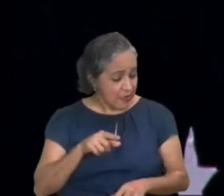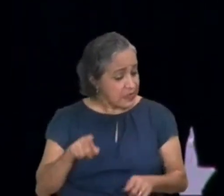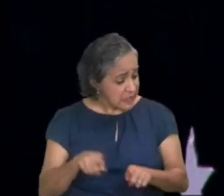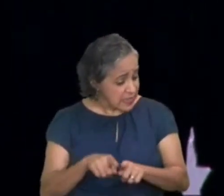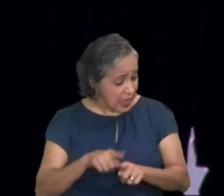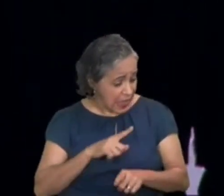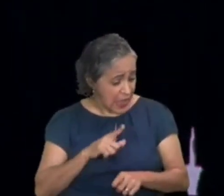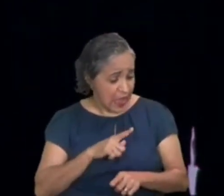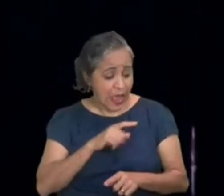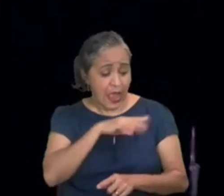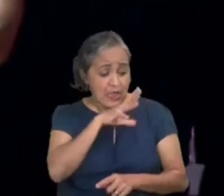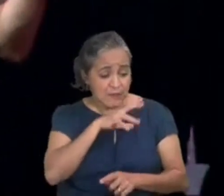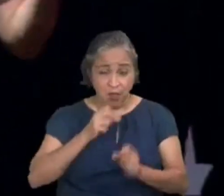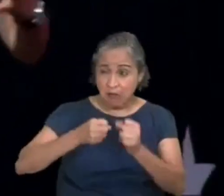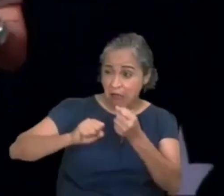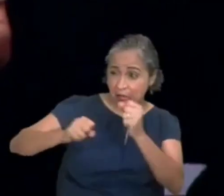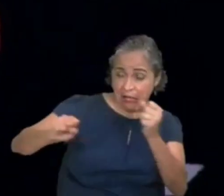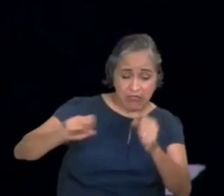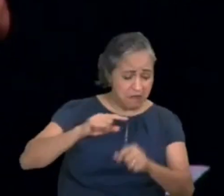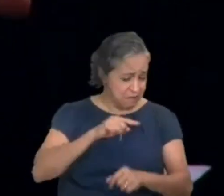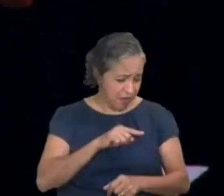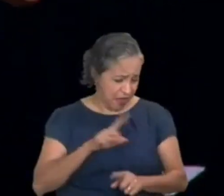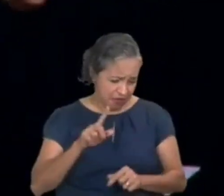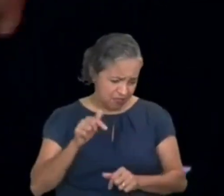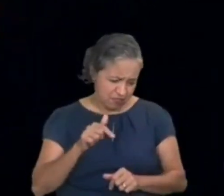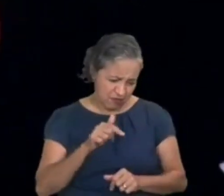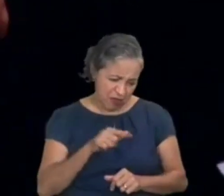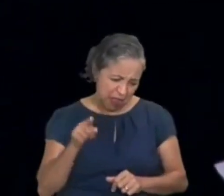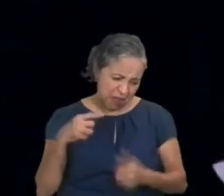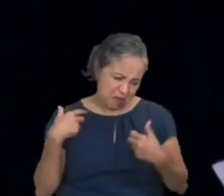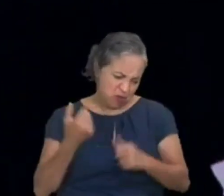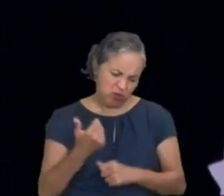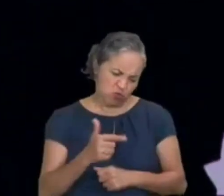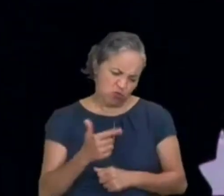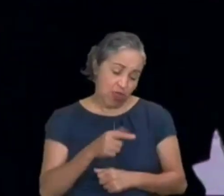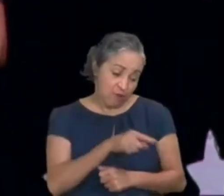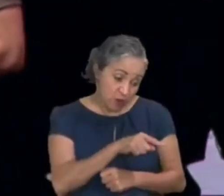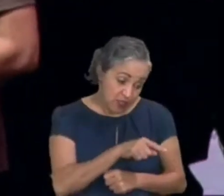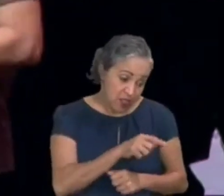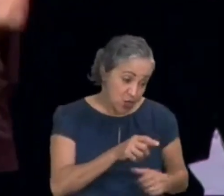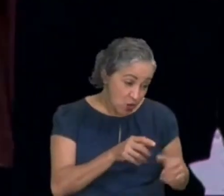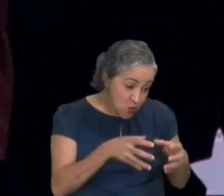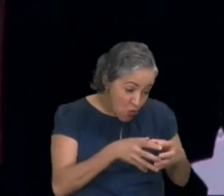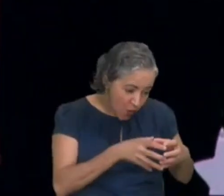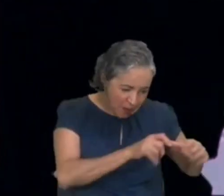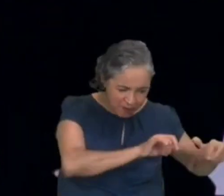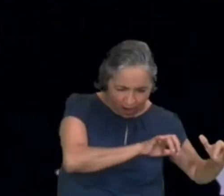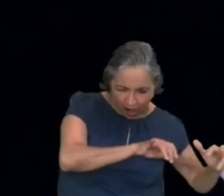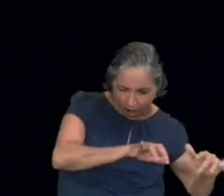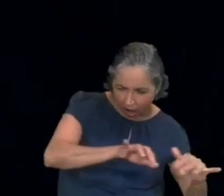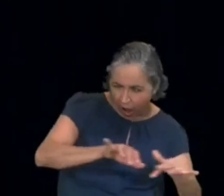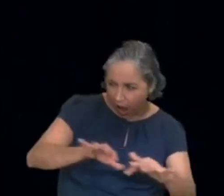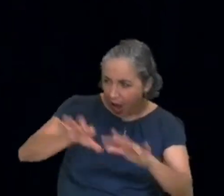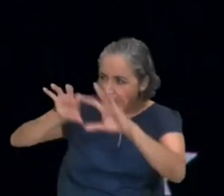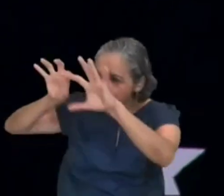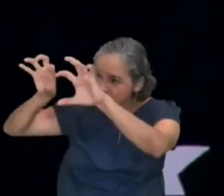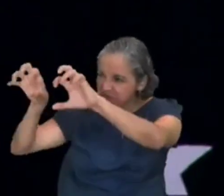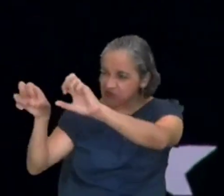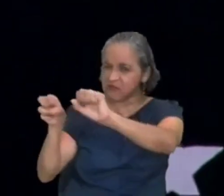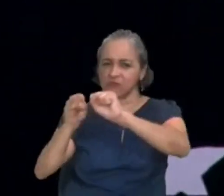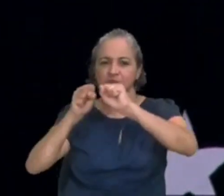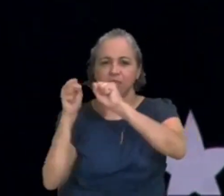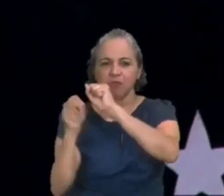contra o ser humano, porque quando o ser humano se junta, eles pegam qualquer animal que eles quiserem. Quando eles se juntam, eles derrubam